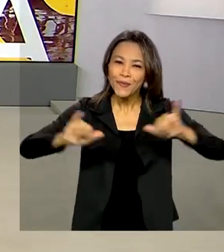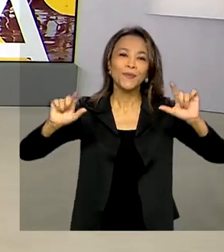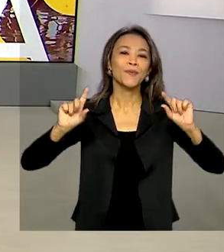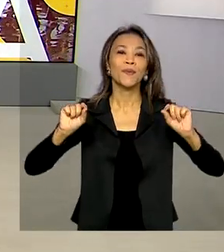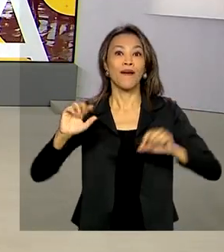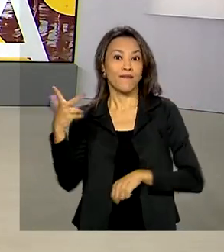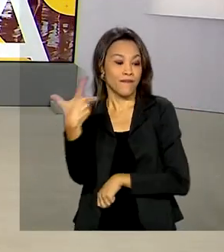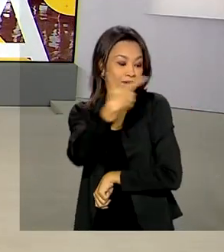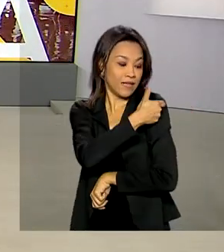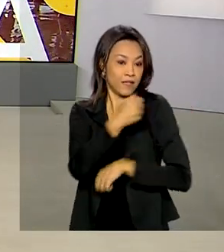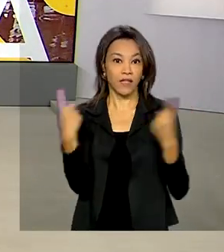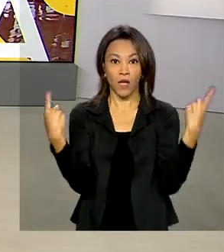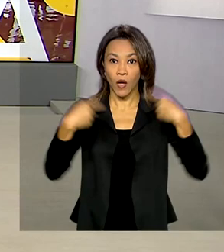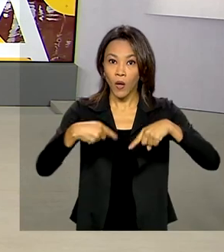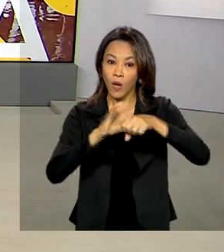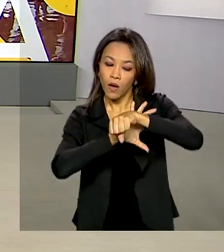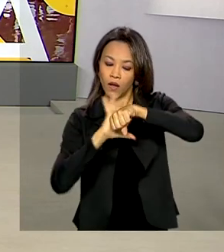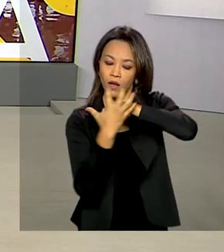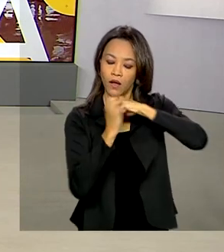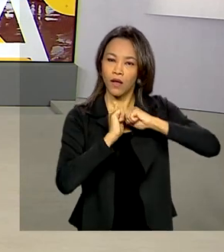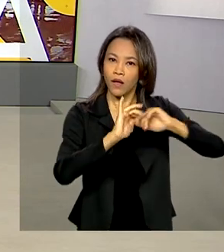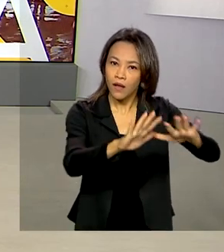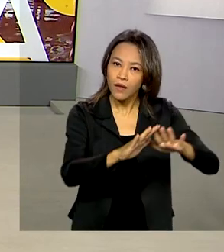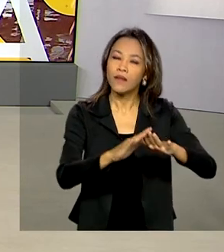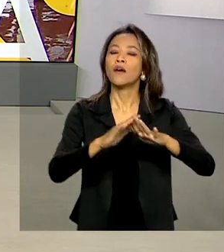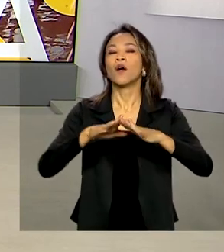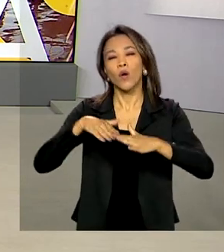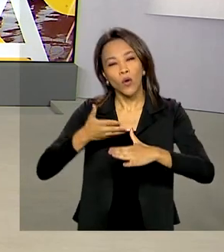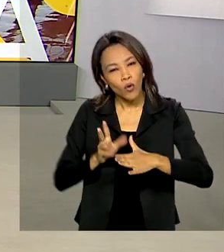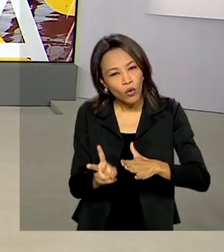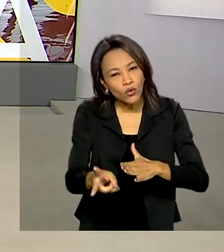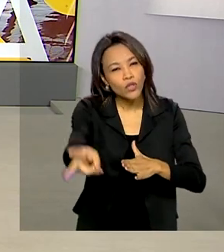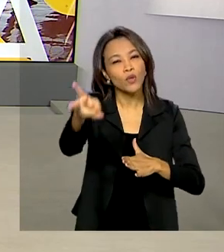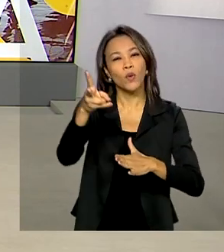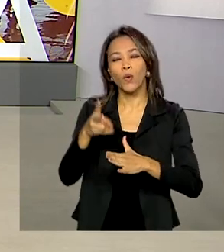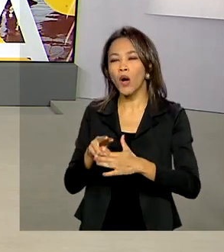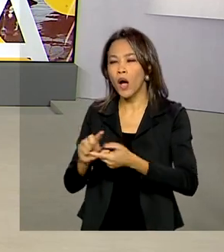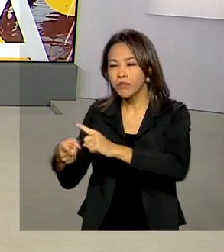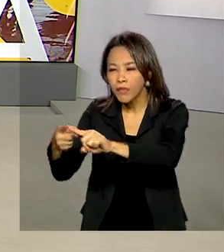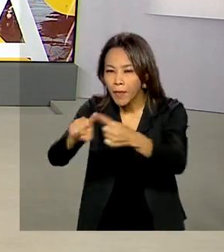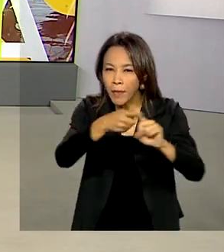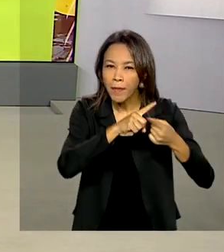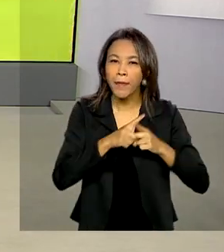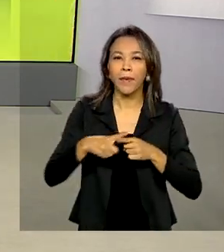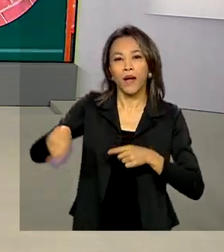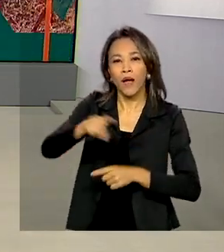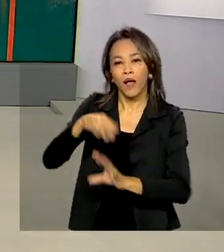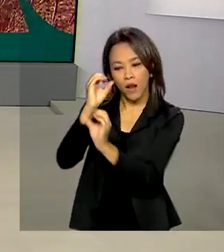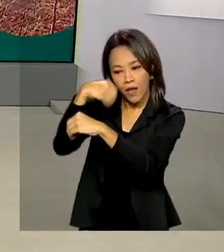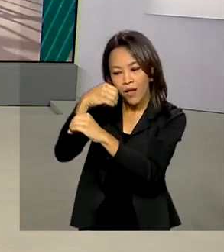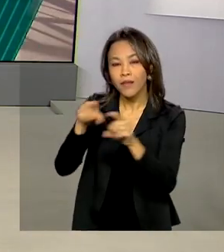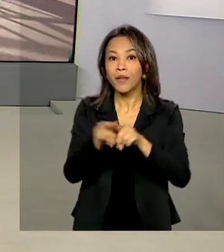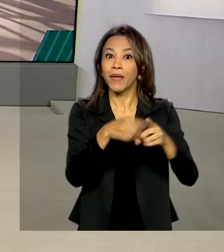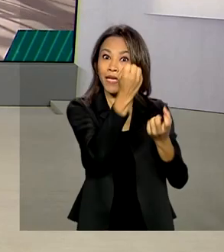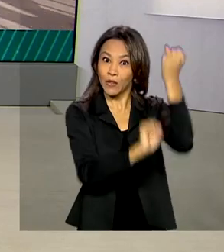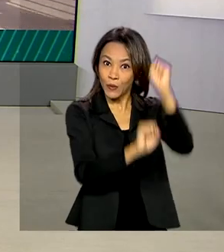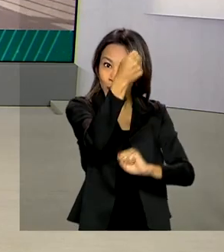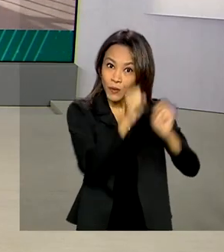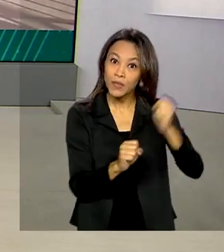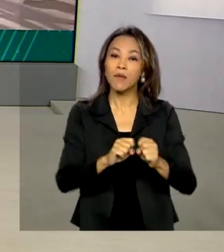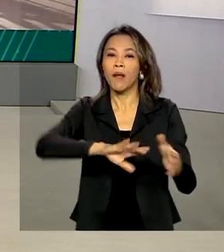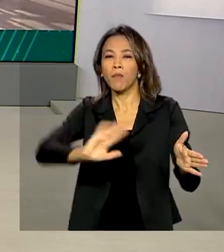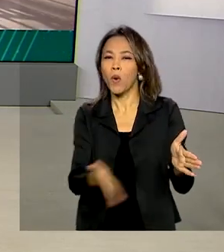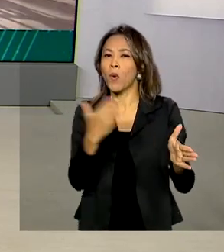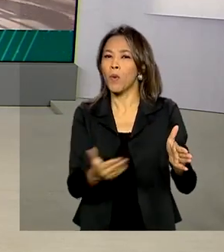sobre a vacina contra a Covid-19. Seguem as negociações com os laboratórios e com a indústria para a produção de agulhas e